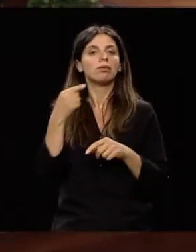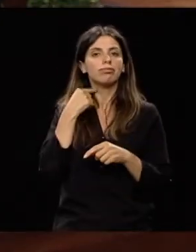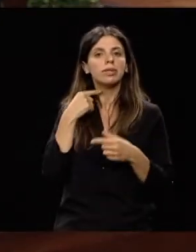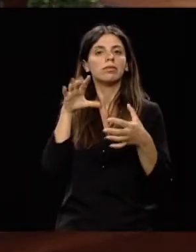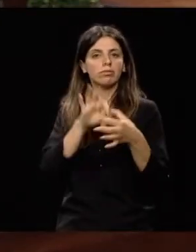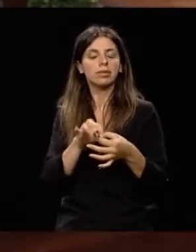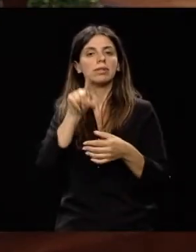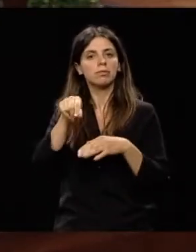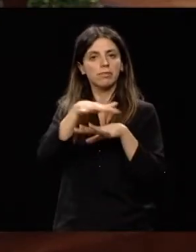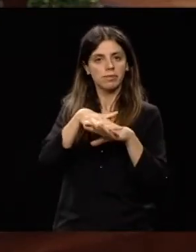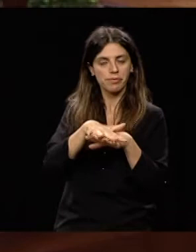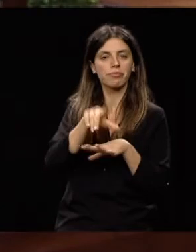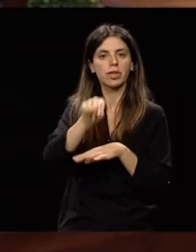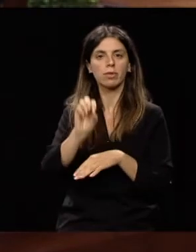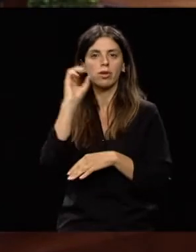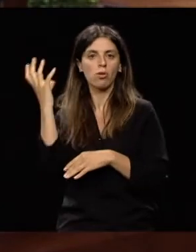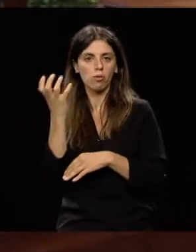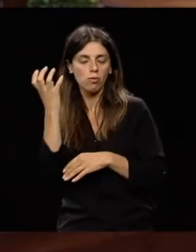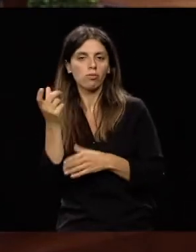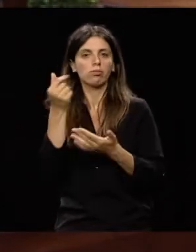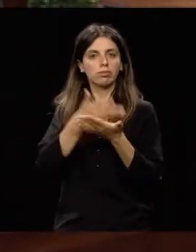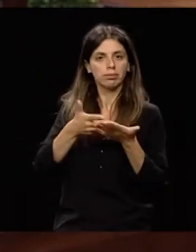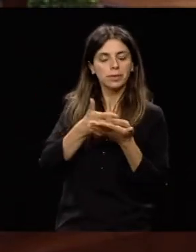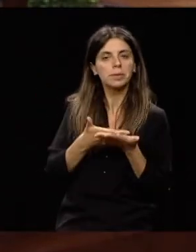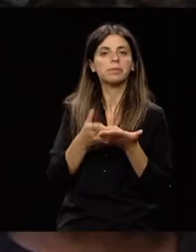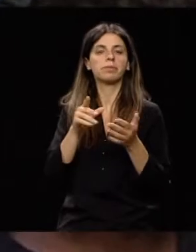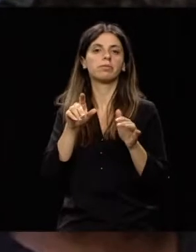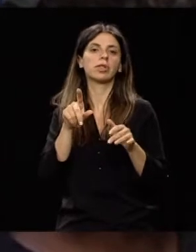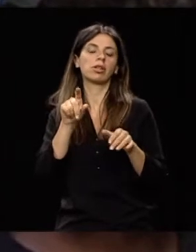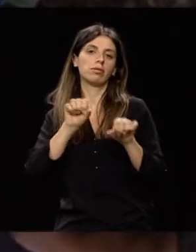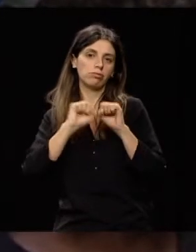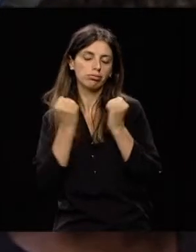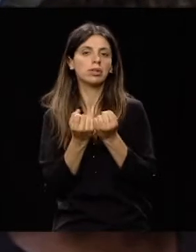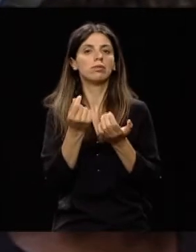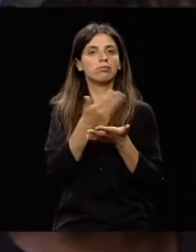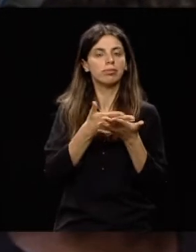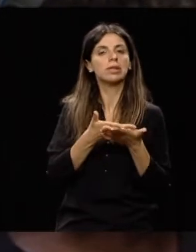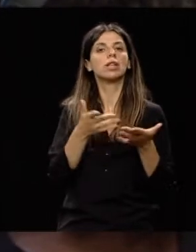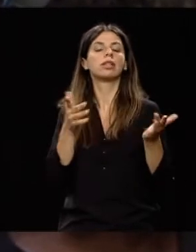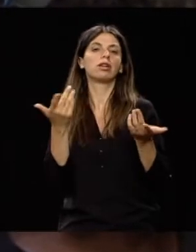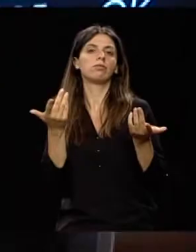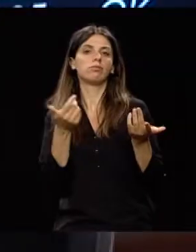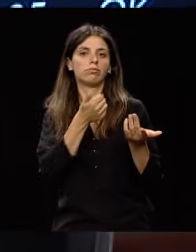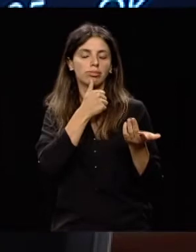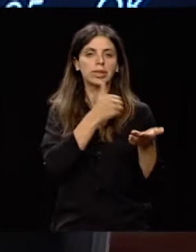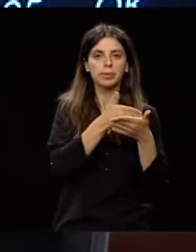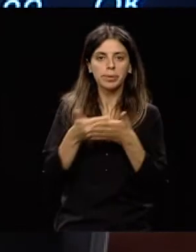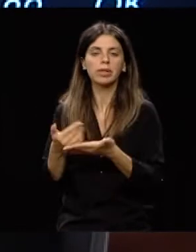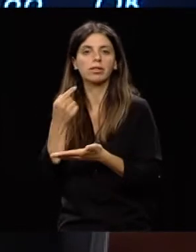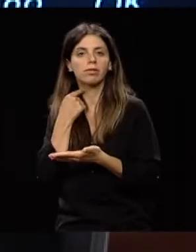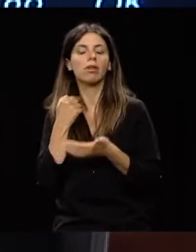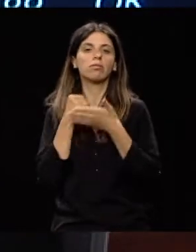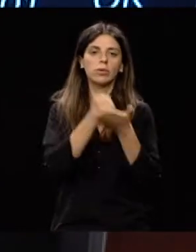rede, com aplicação à cultura, economia e sociedade de processo de decisão digital, os suportes